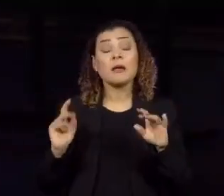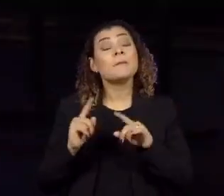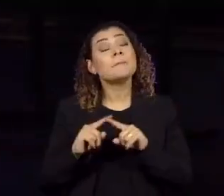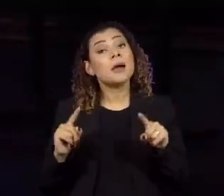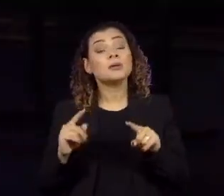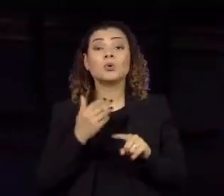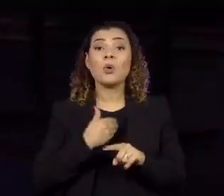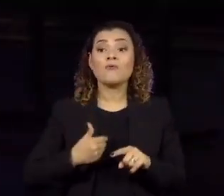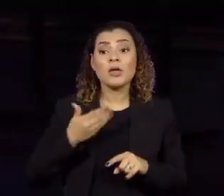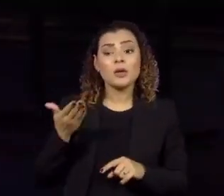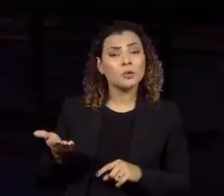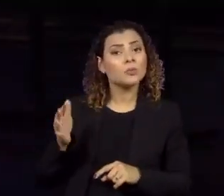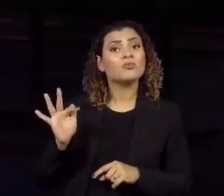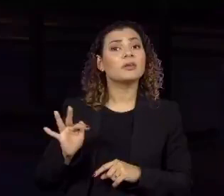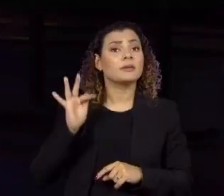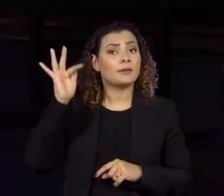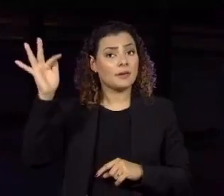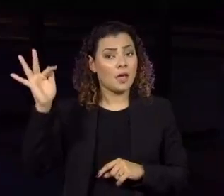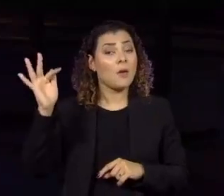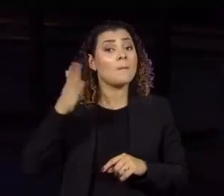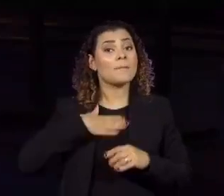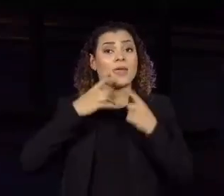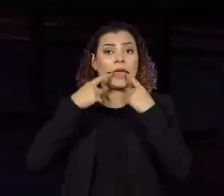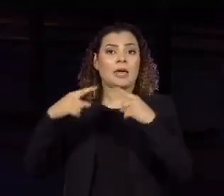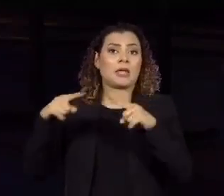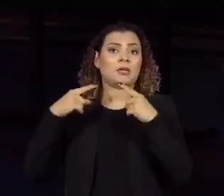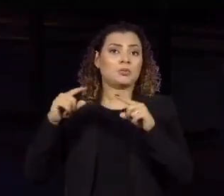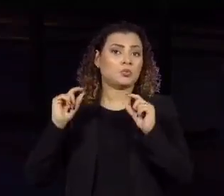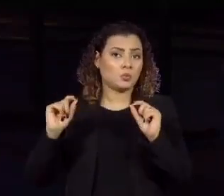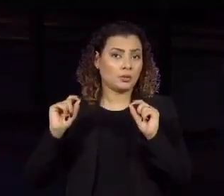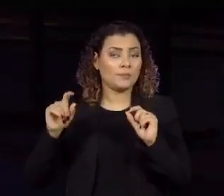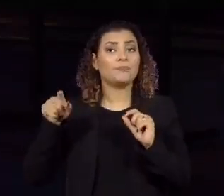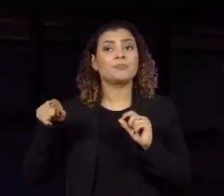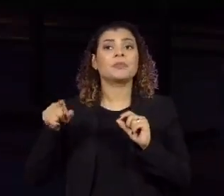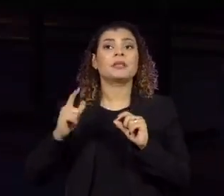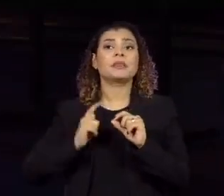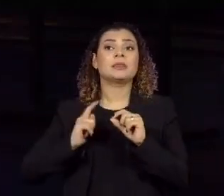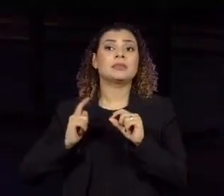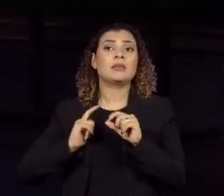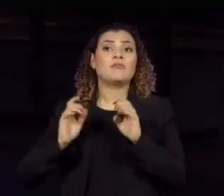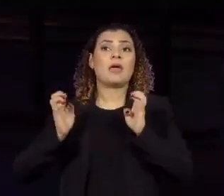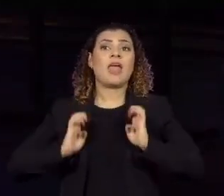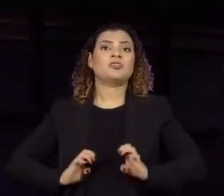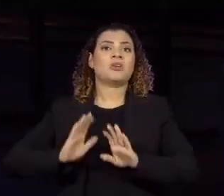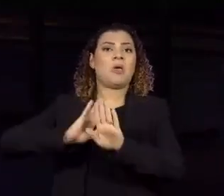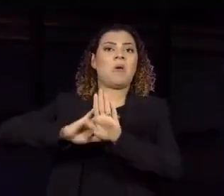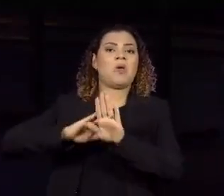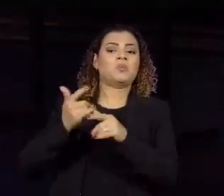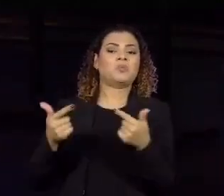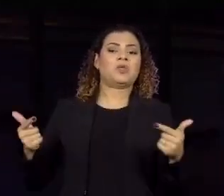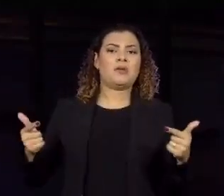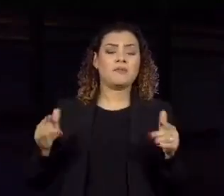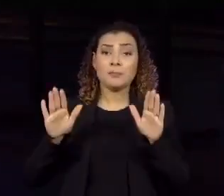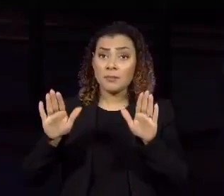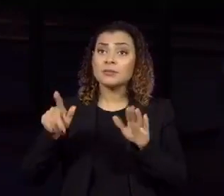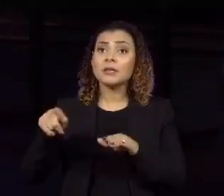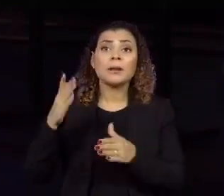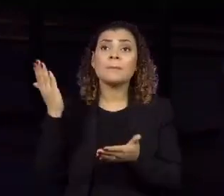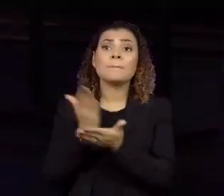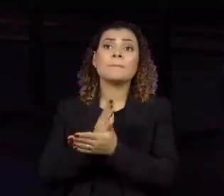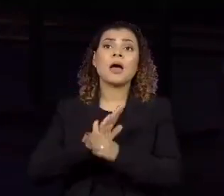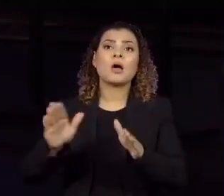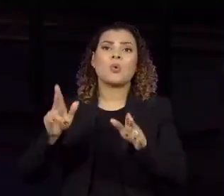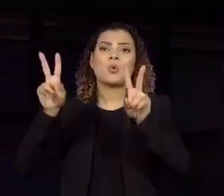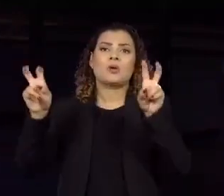No governo federal, a minha crítica maior não é que ele tenha feito coisas antiéticas, é que ele parou de falar em